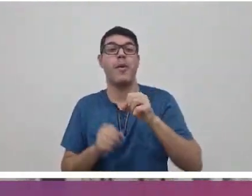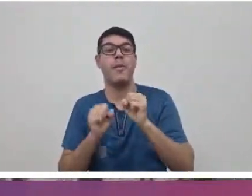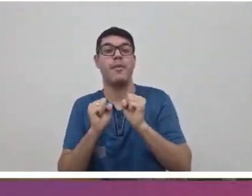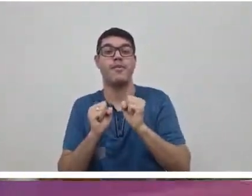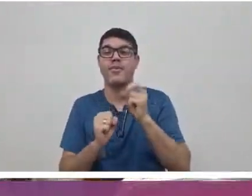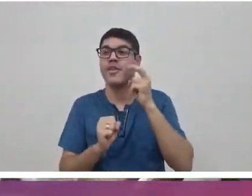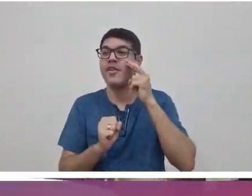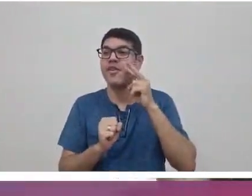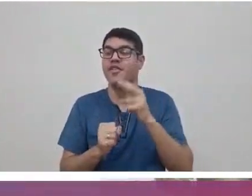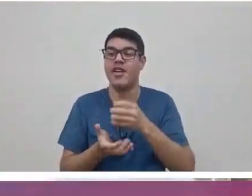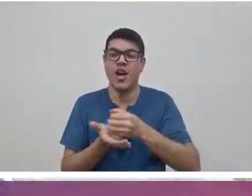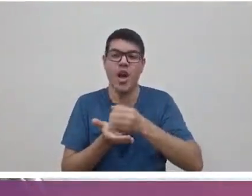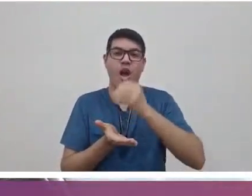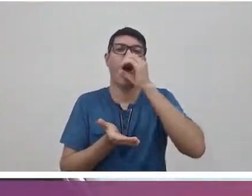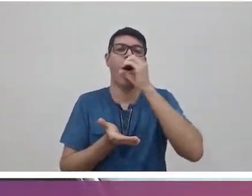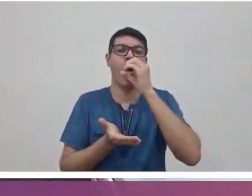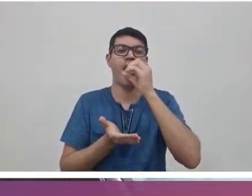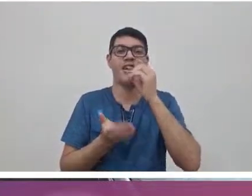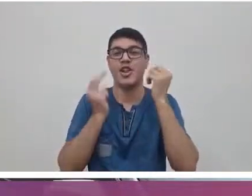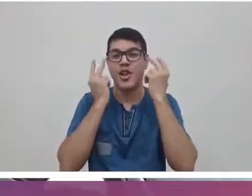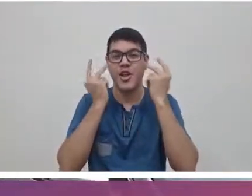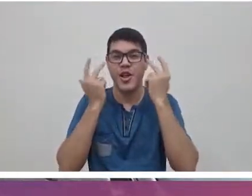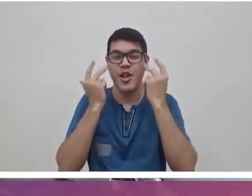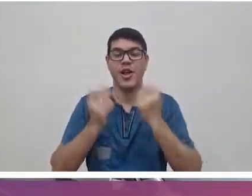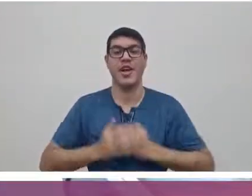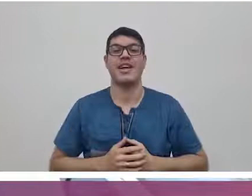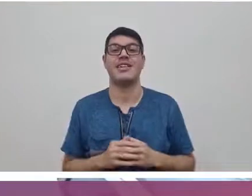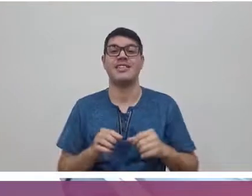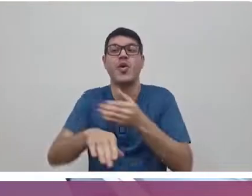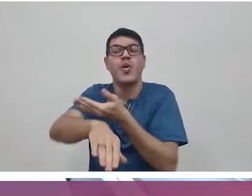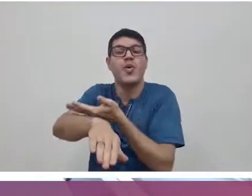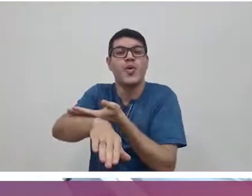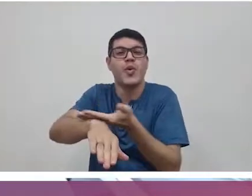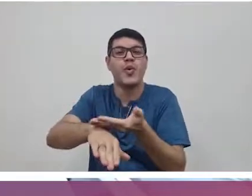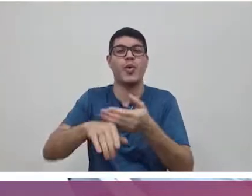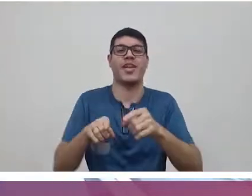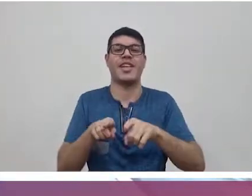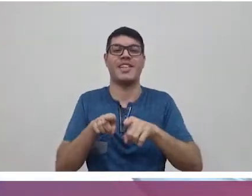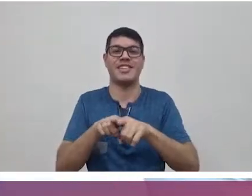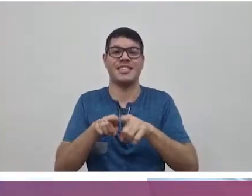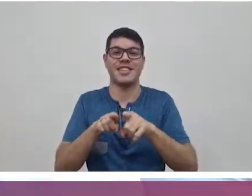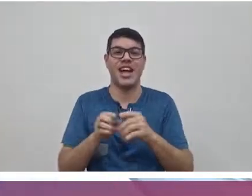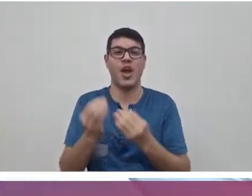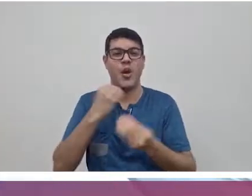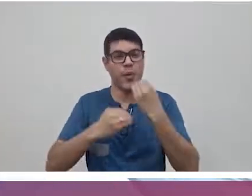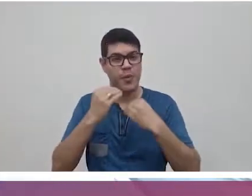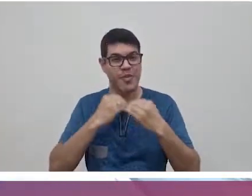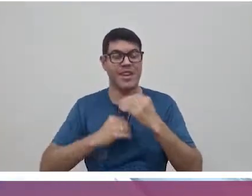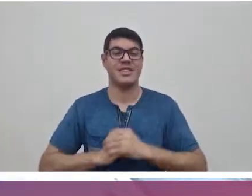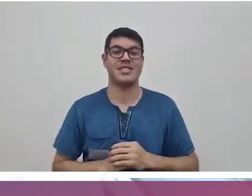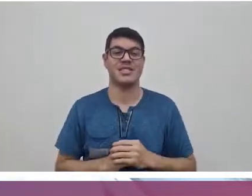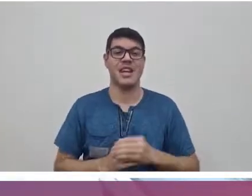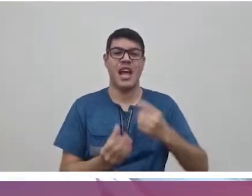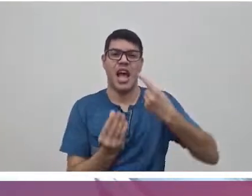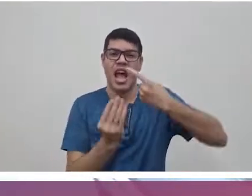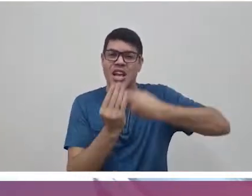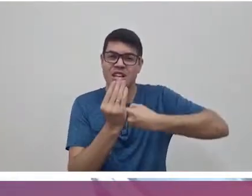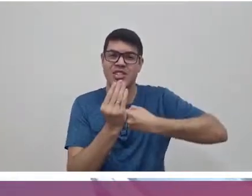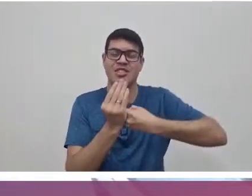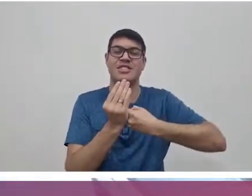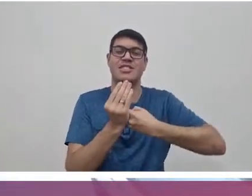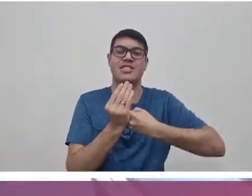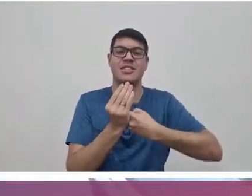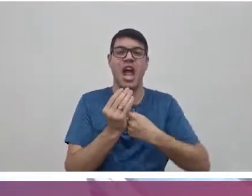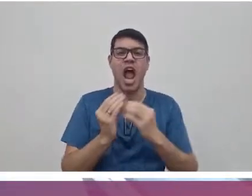praça poderá se deliciar com bebidas e comidas típicas. Então não vai ser uma simples quermesse, vai ser um festival gastronômico